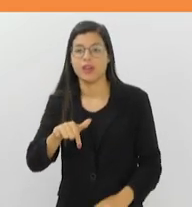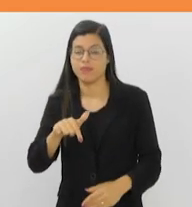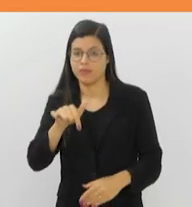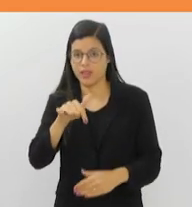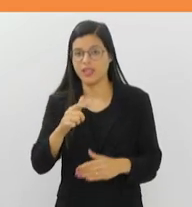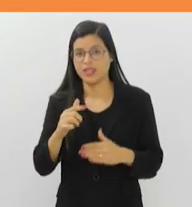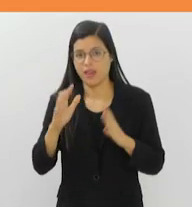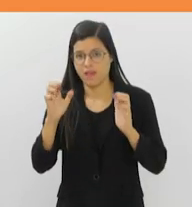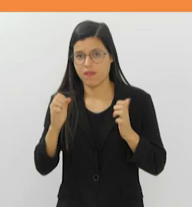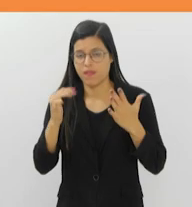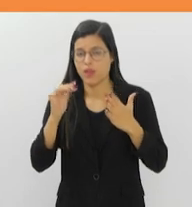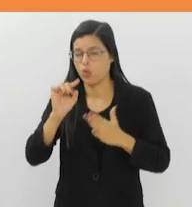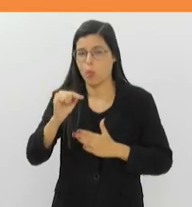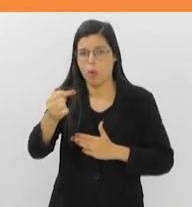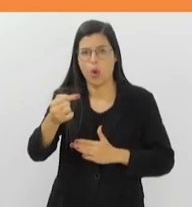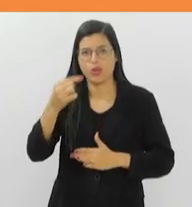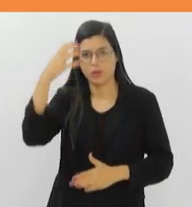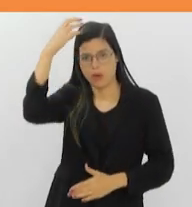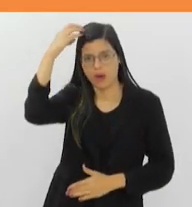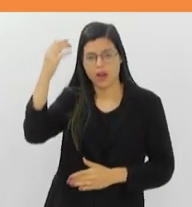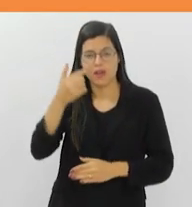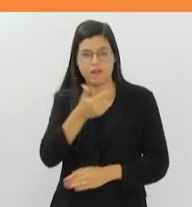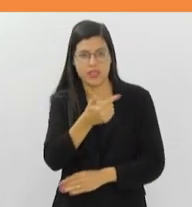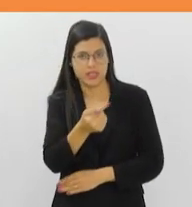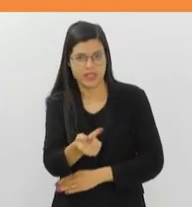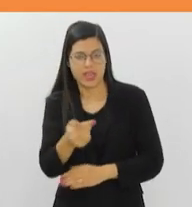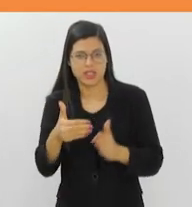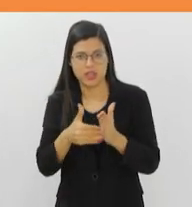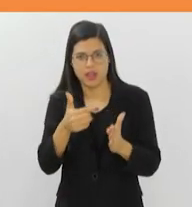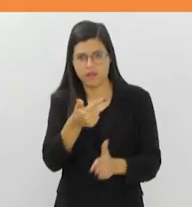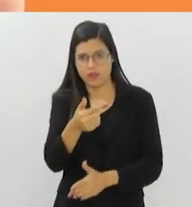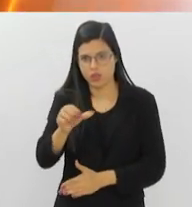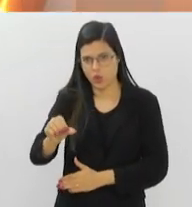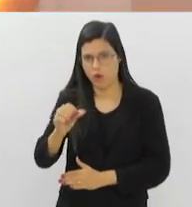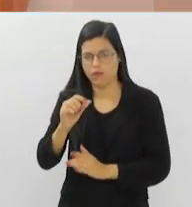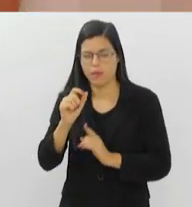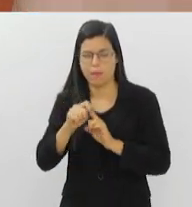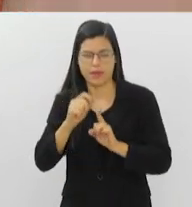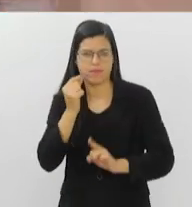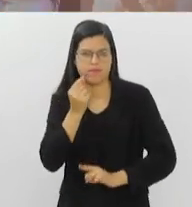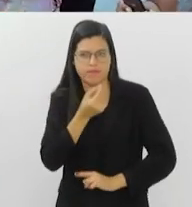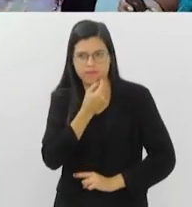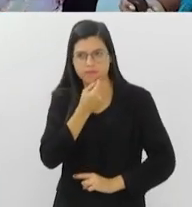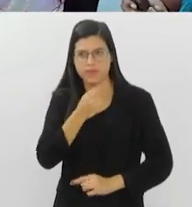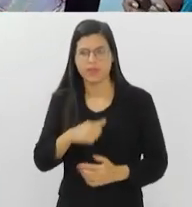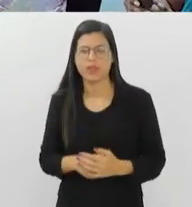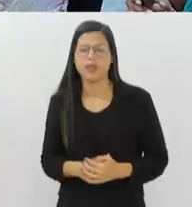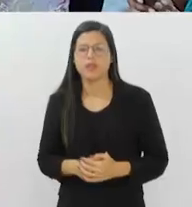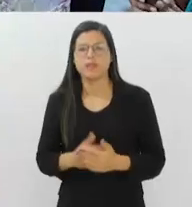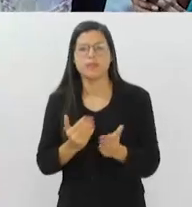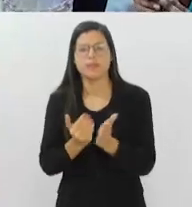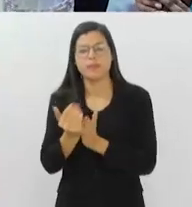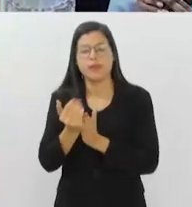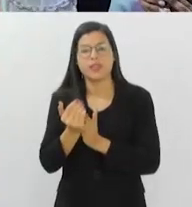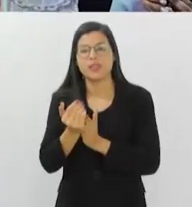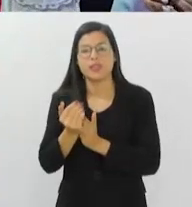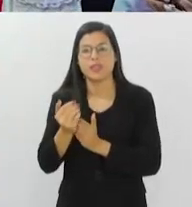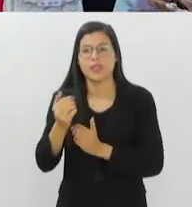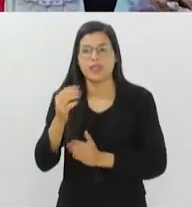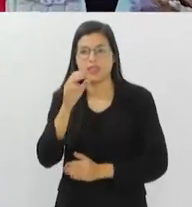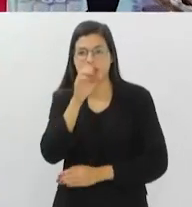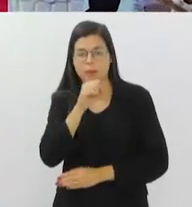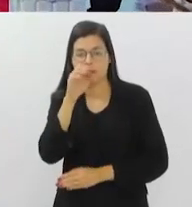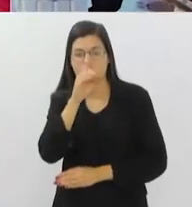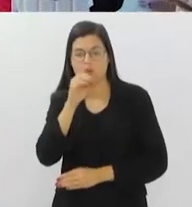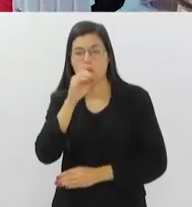do Mar será em Angra dos Reis, de 27 a 29 de setembro. Terá início, neste fim de semana, o concurso para eleger